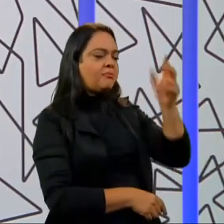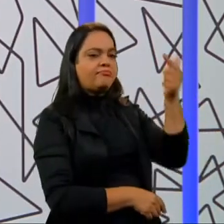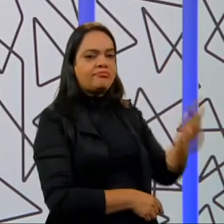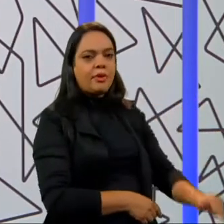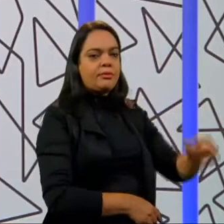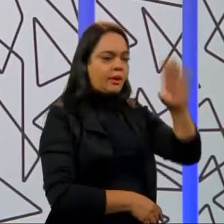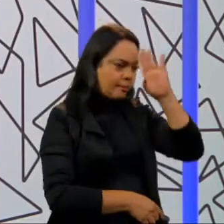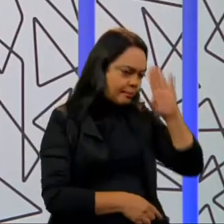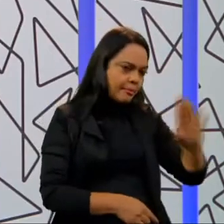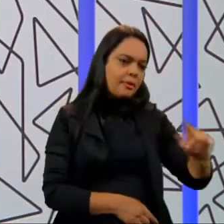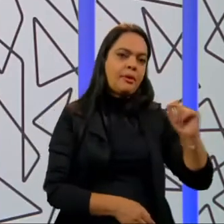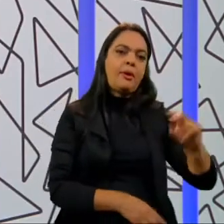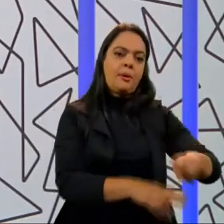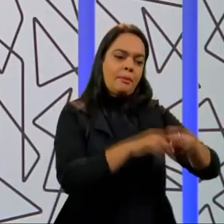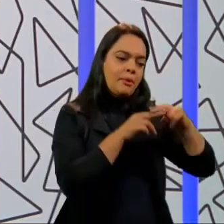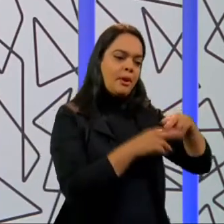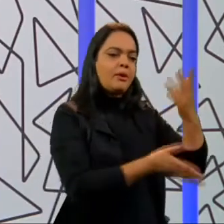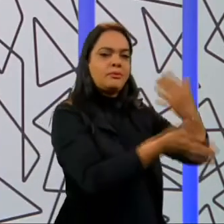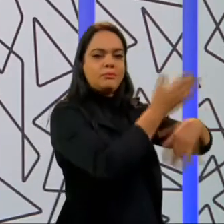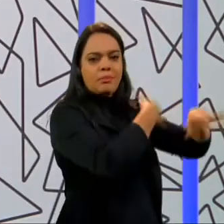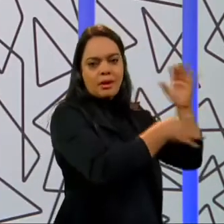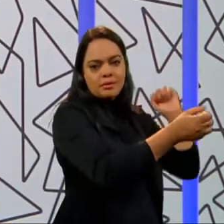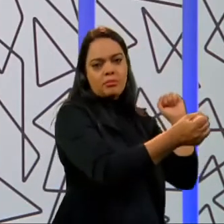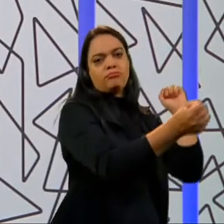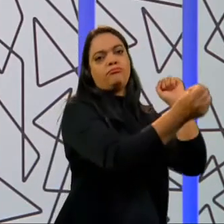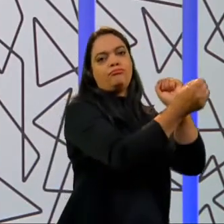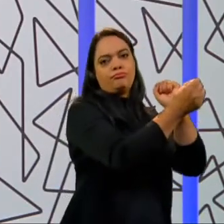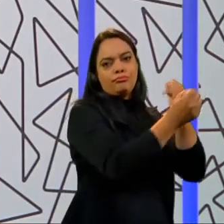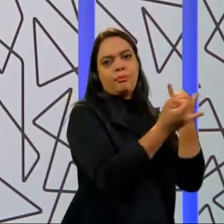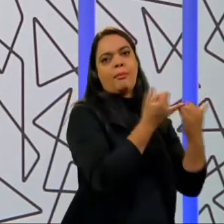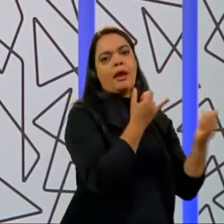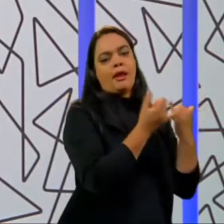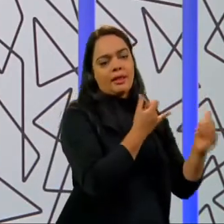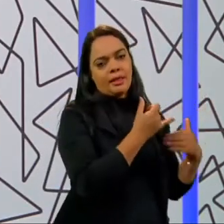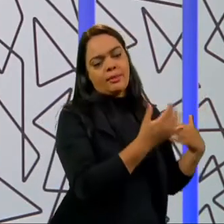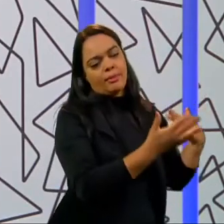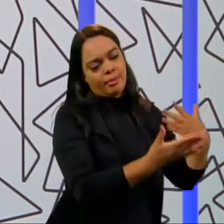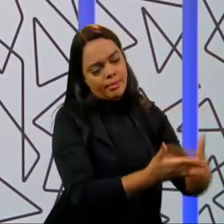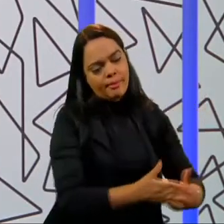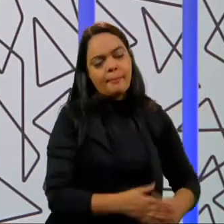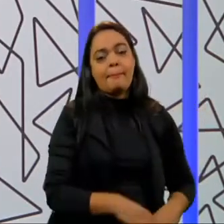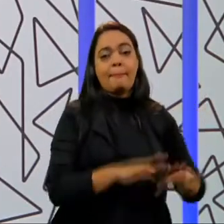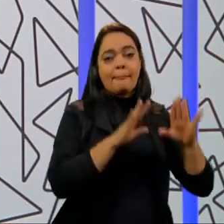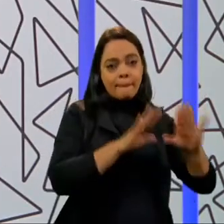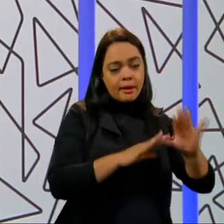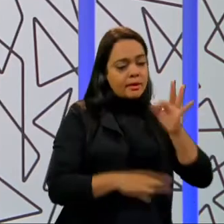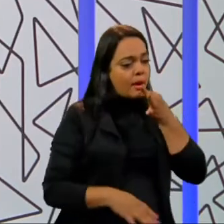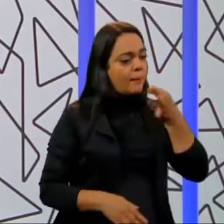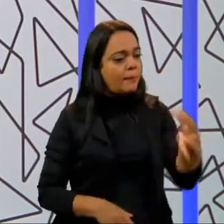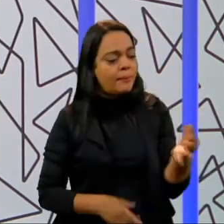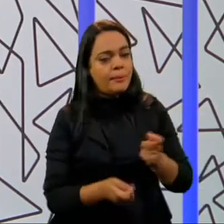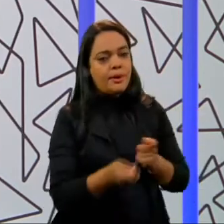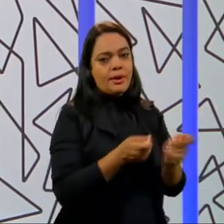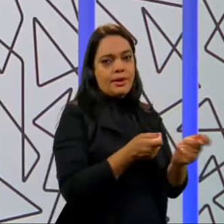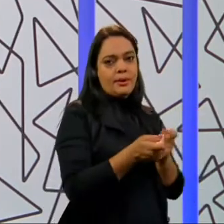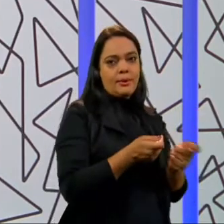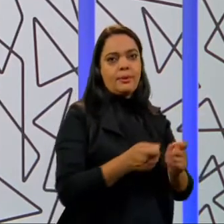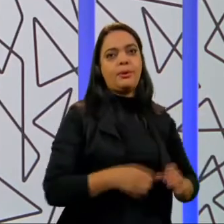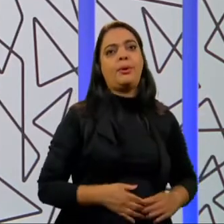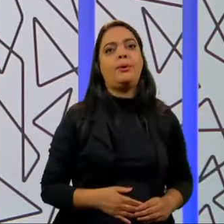em função desse resquício, desse passado escravocrata que nós temos. Mas do ponto de vista econômico falando,